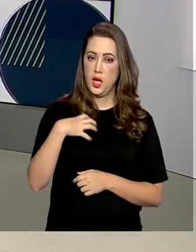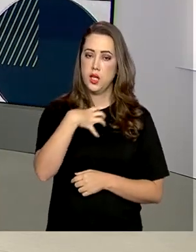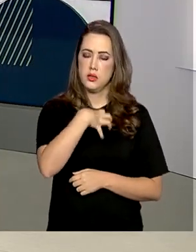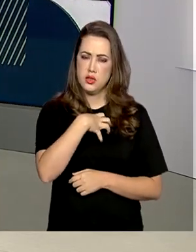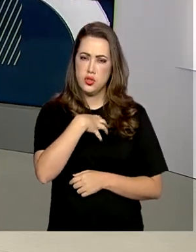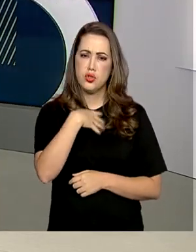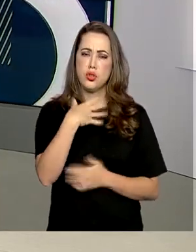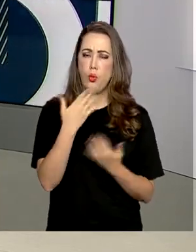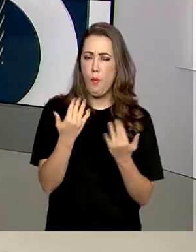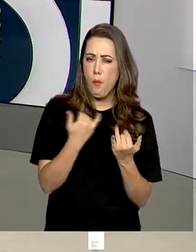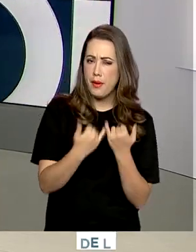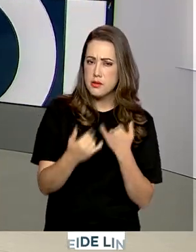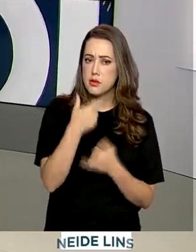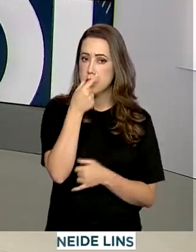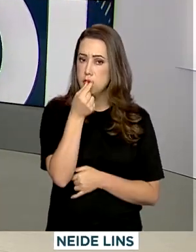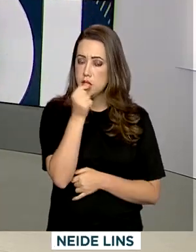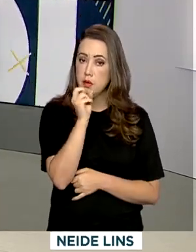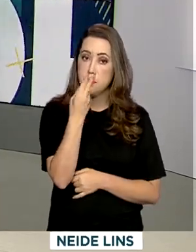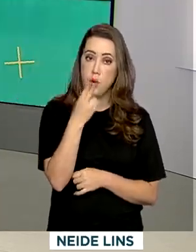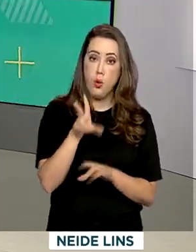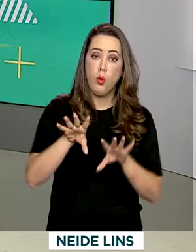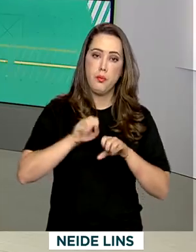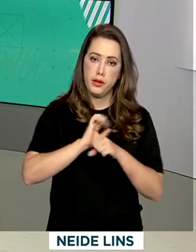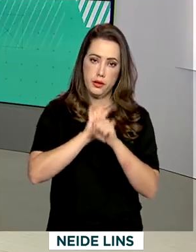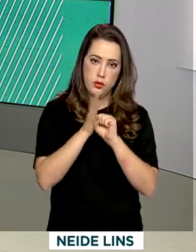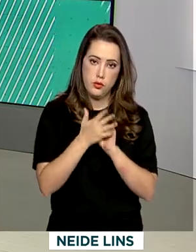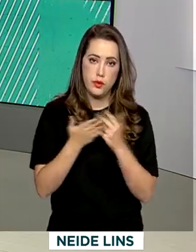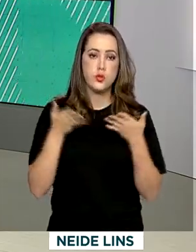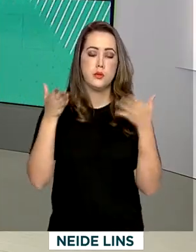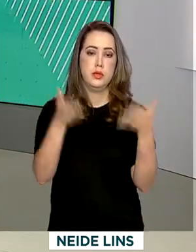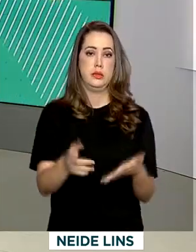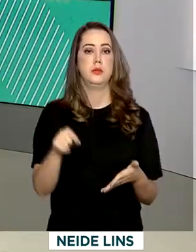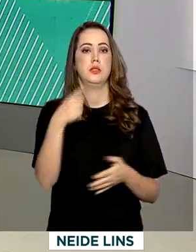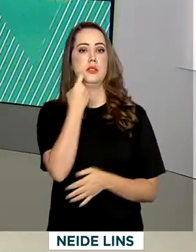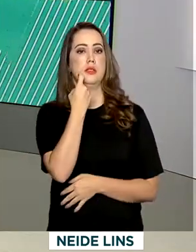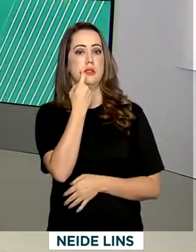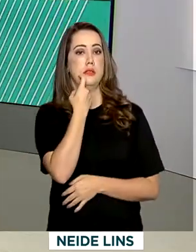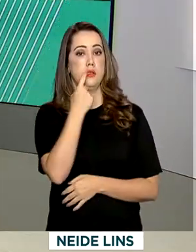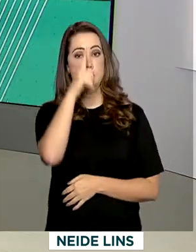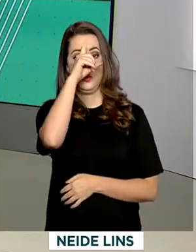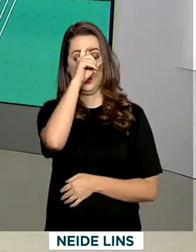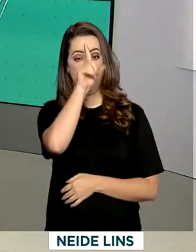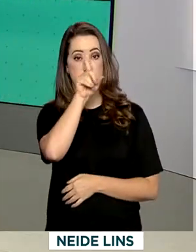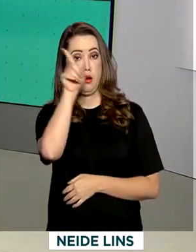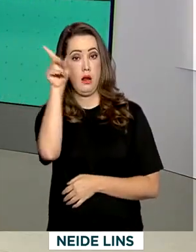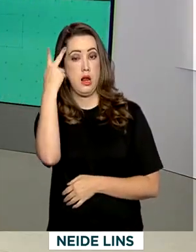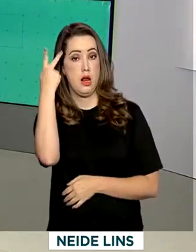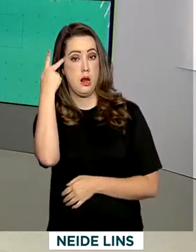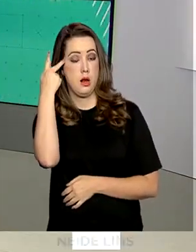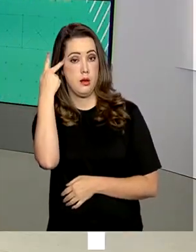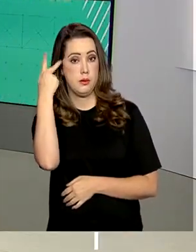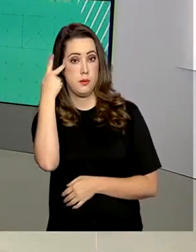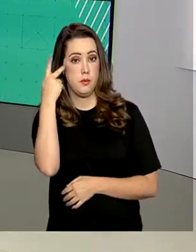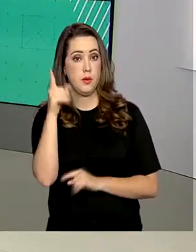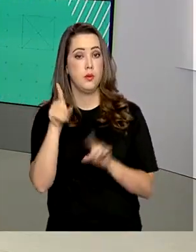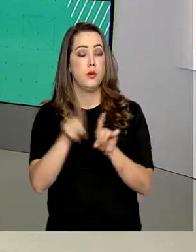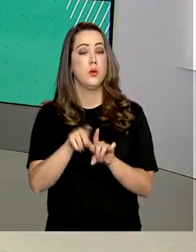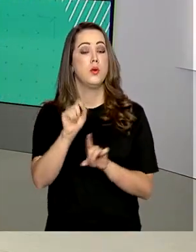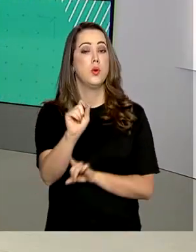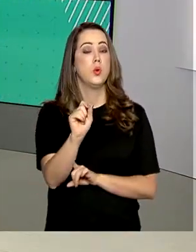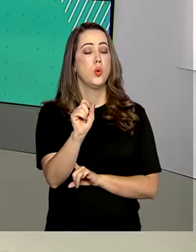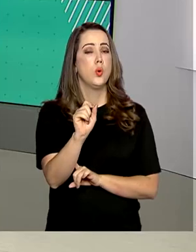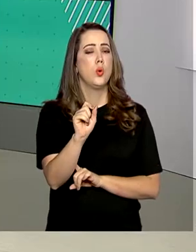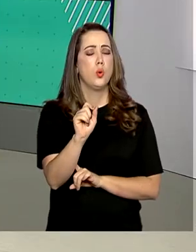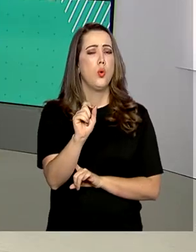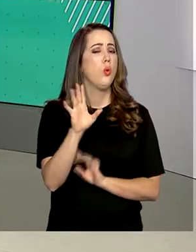-19 participam nesta sexta-feira no Hospital de Emergências Albert Sabin, em São Caetano do Sul, ABC Paulista, do